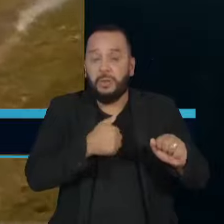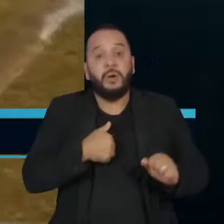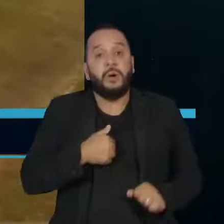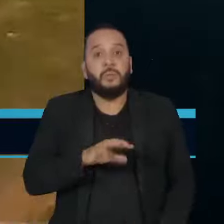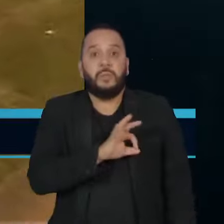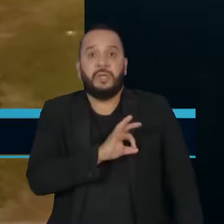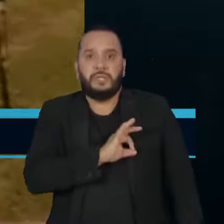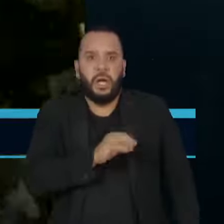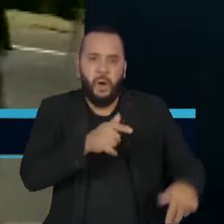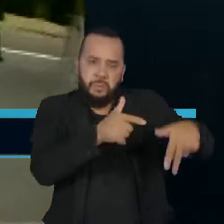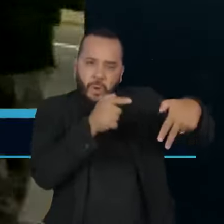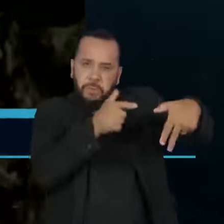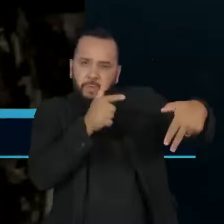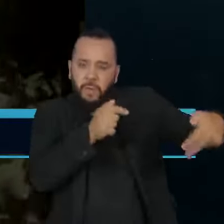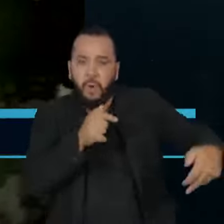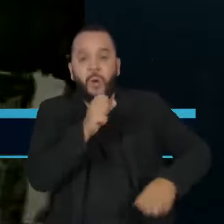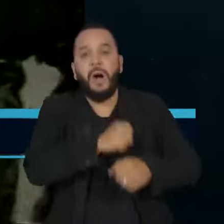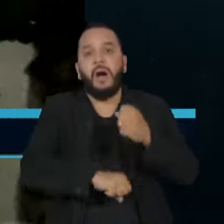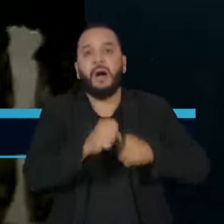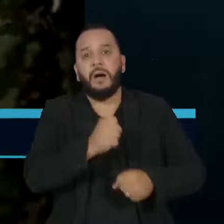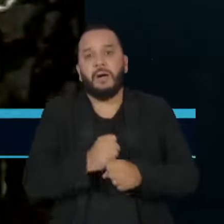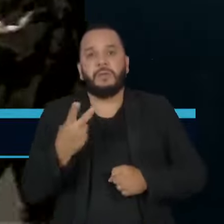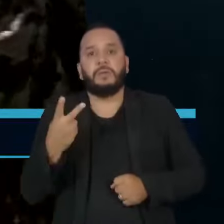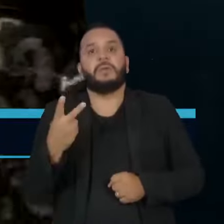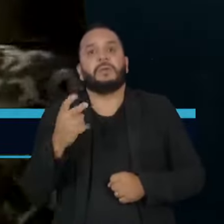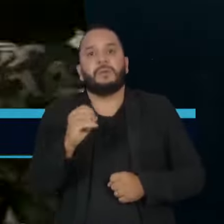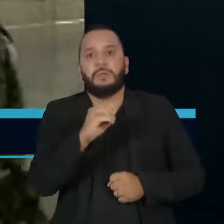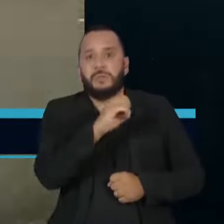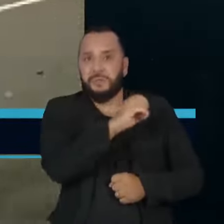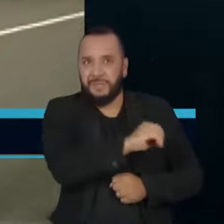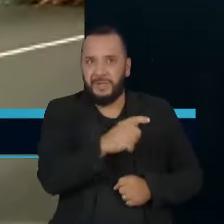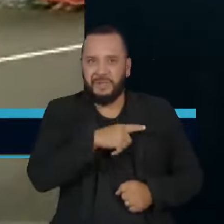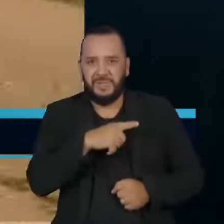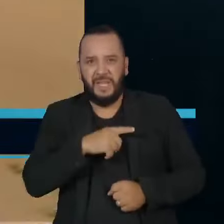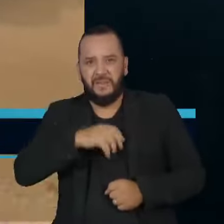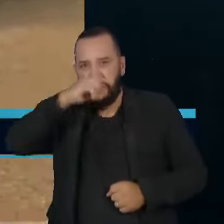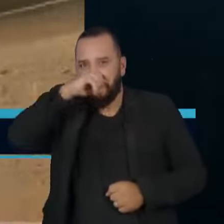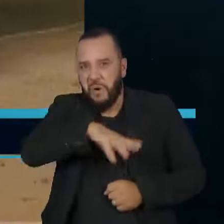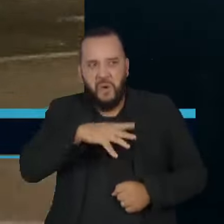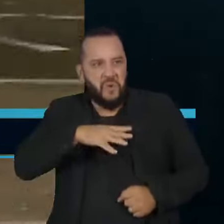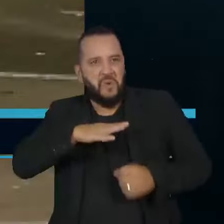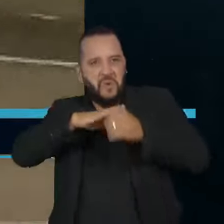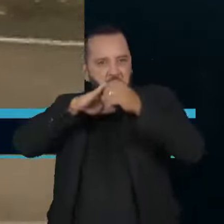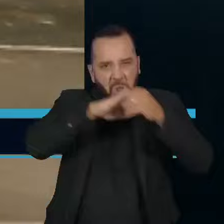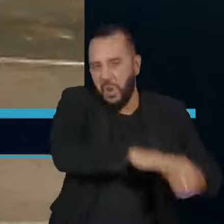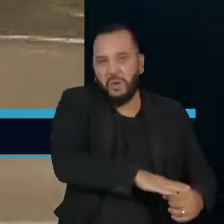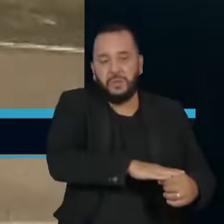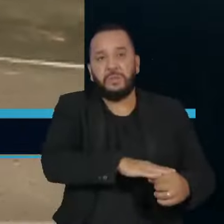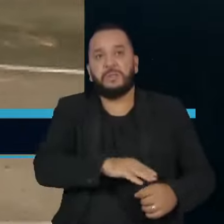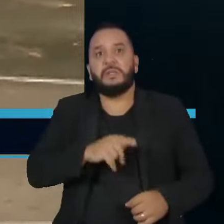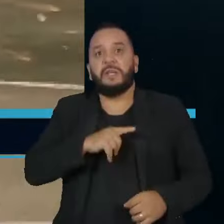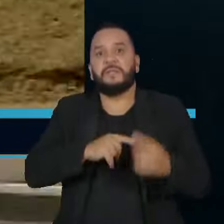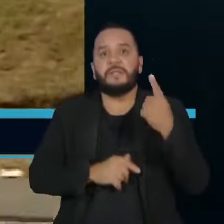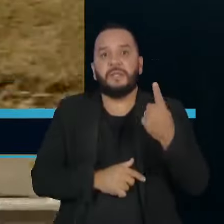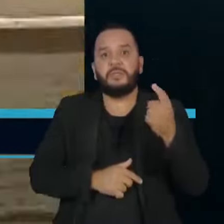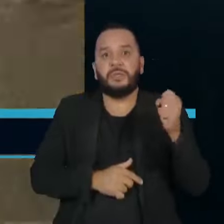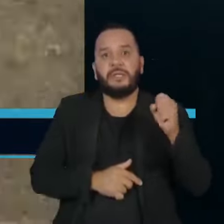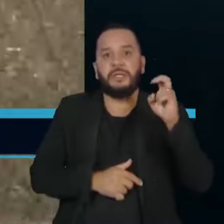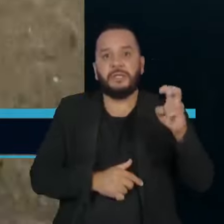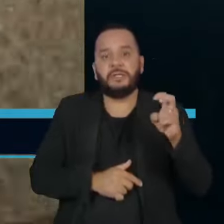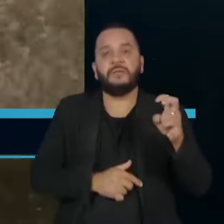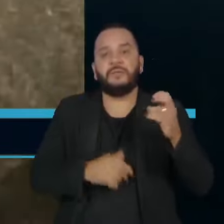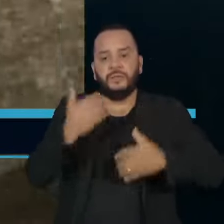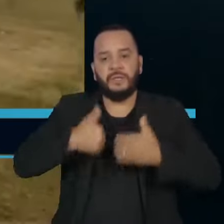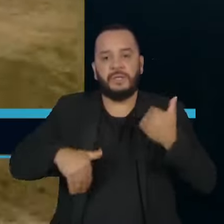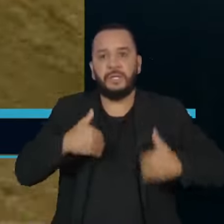no ano 2000. A ação violenta para reprimir o protesto deixou ainda 185 feridos, mas ninguém foi